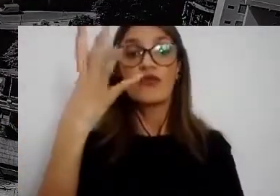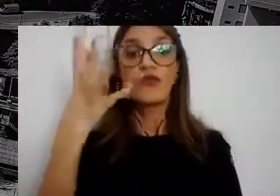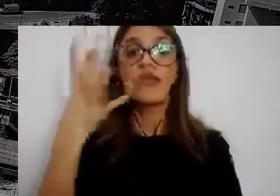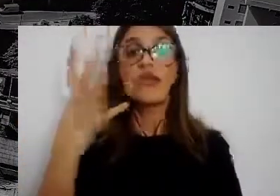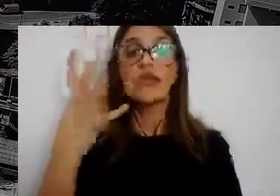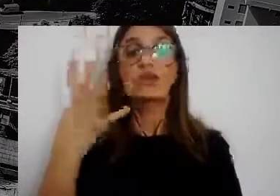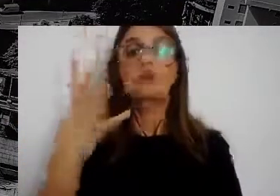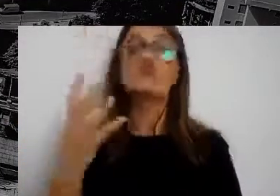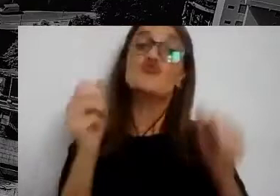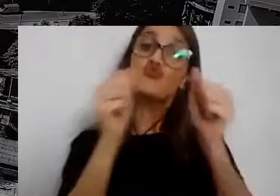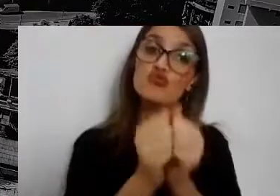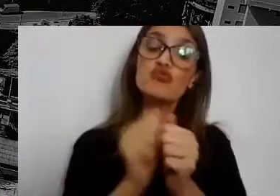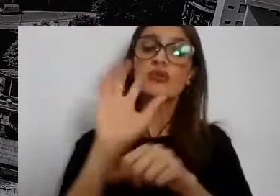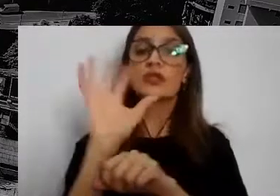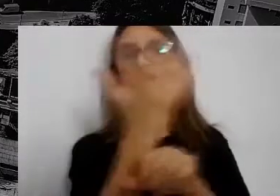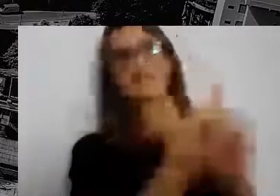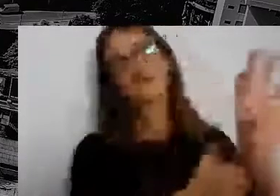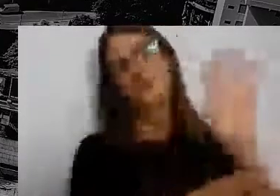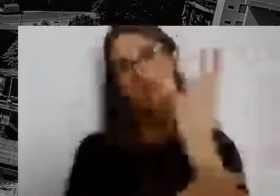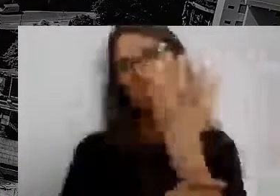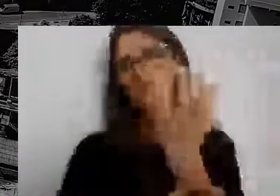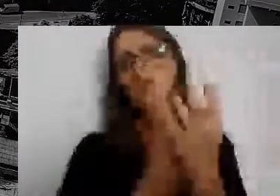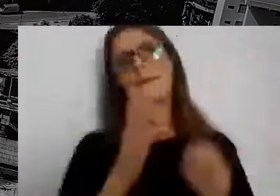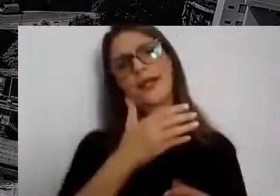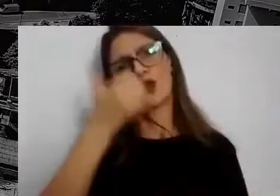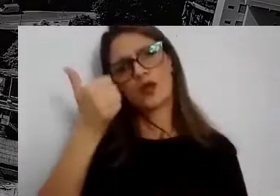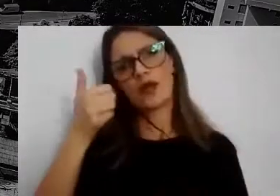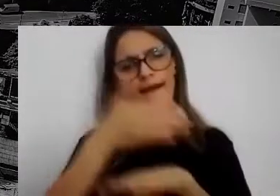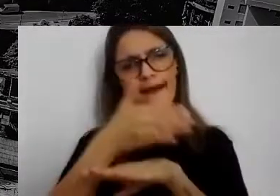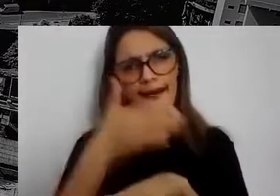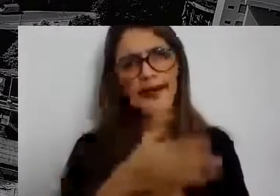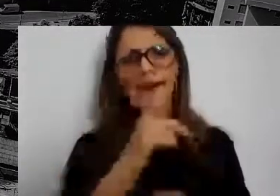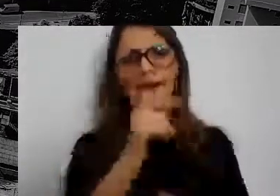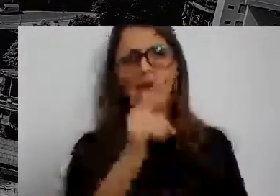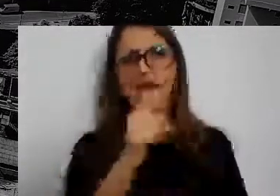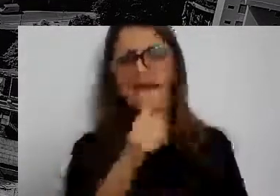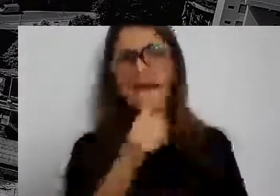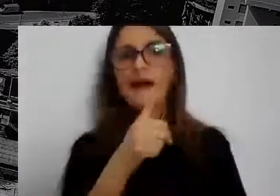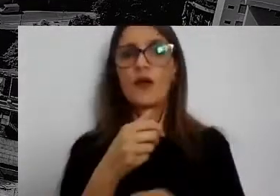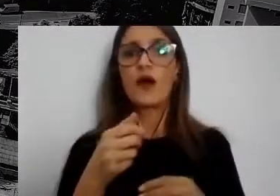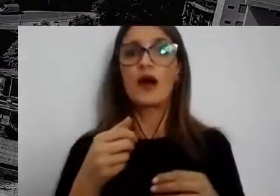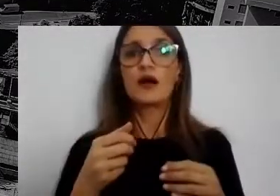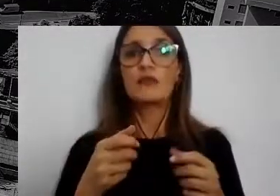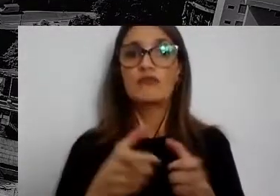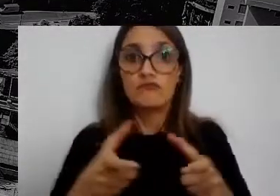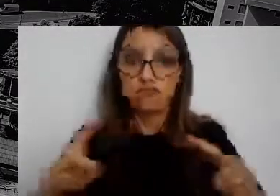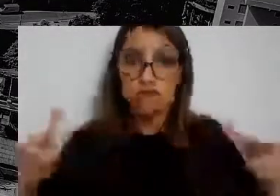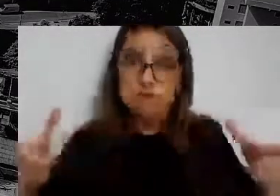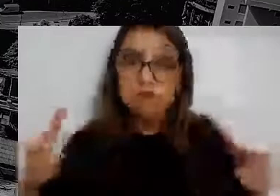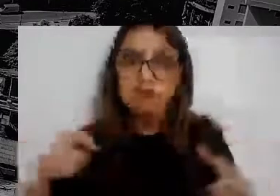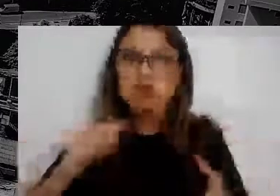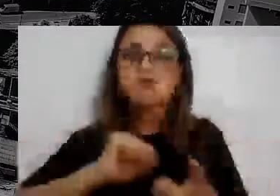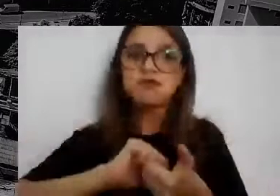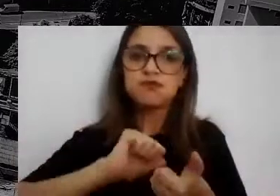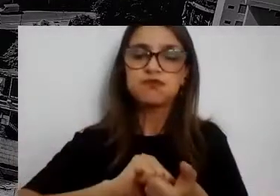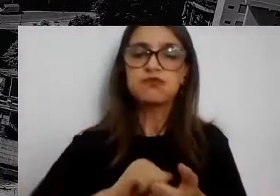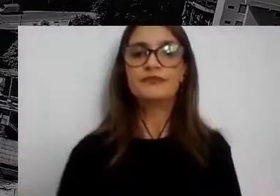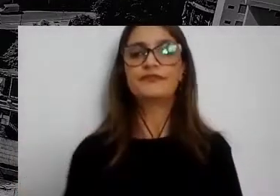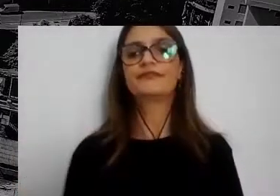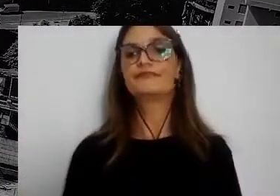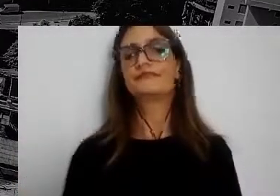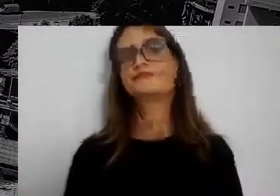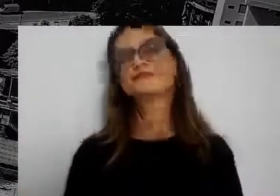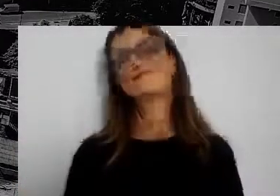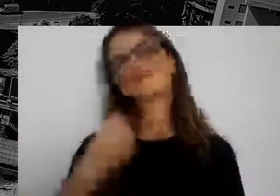a gente consiga promover e melhorar o acesso à água em quantidade e qualidade. Bom, boa tarde, Marie. Um prazer.